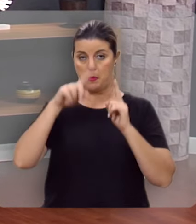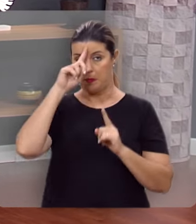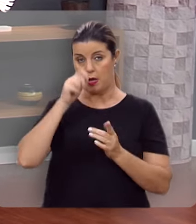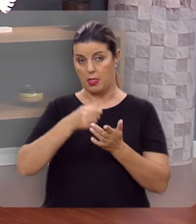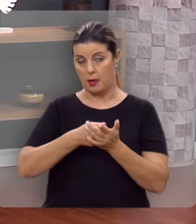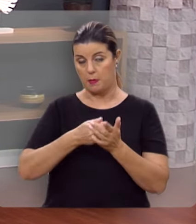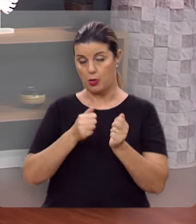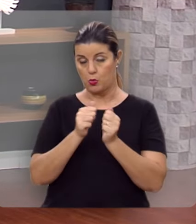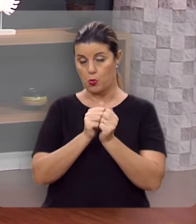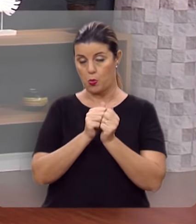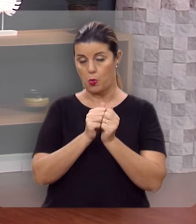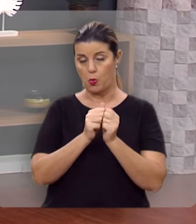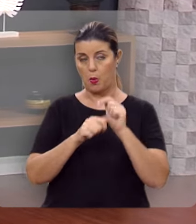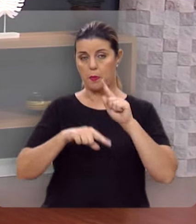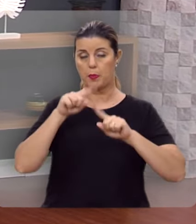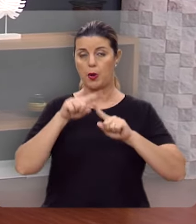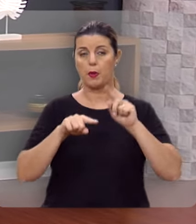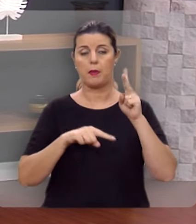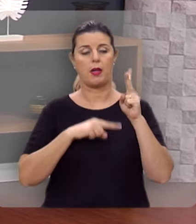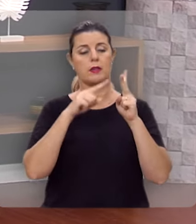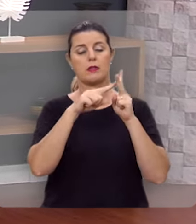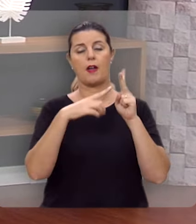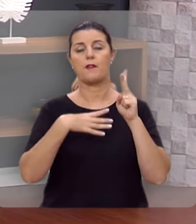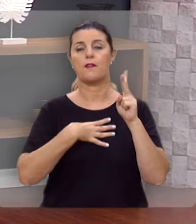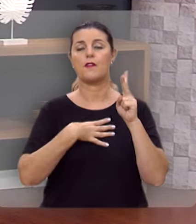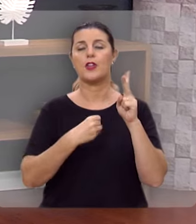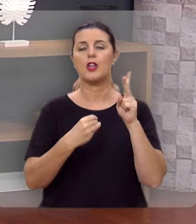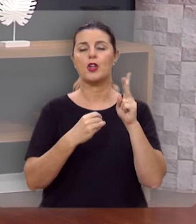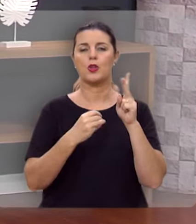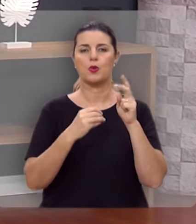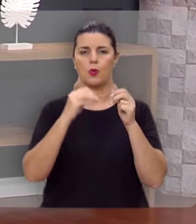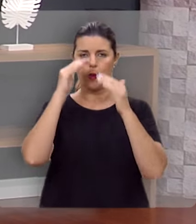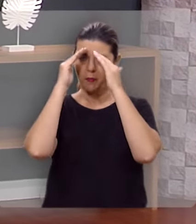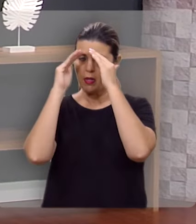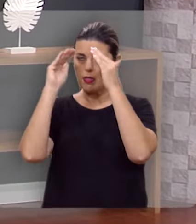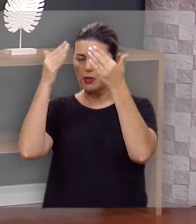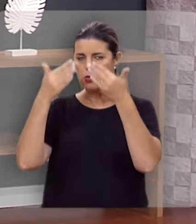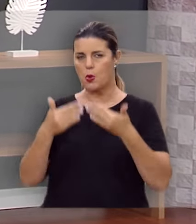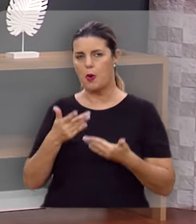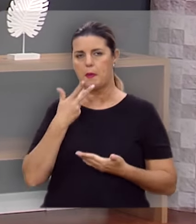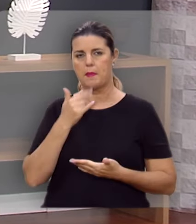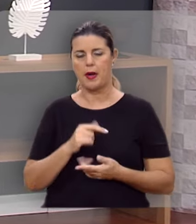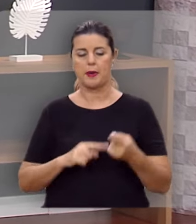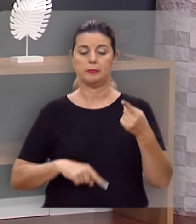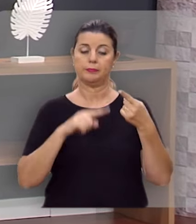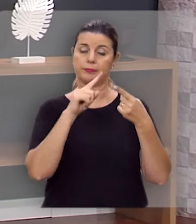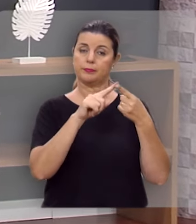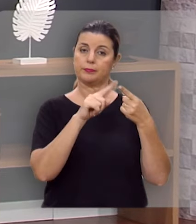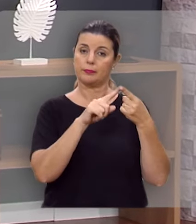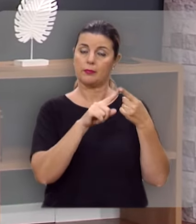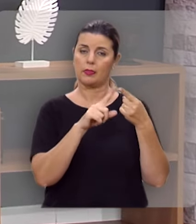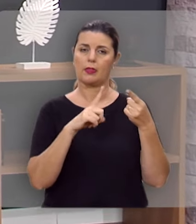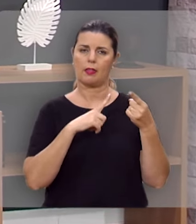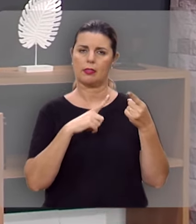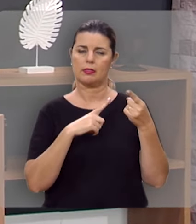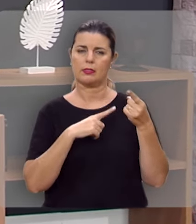E tem duas promessas aqui, os filhos que obedecem e que honram os seus pais. A primeira promessa está aqui,